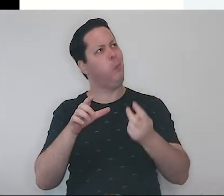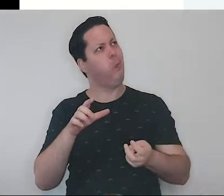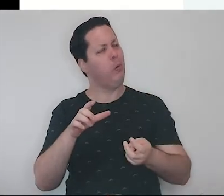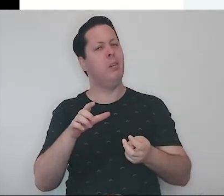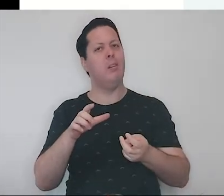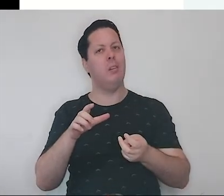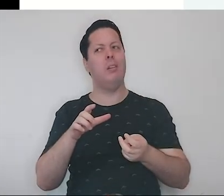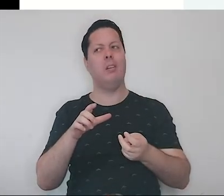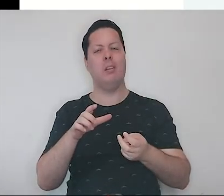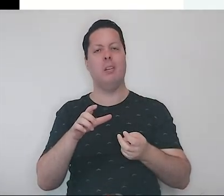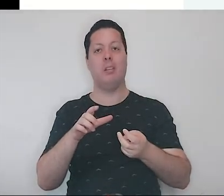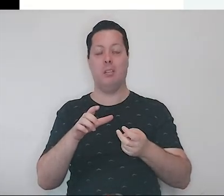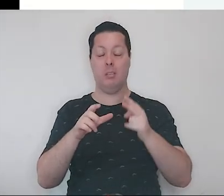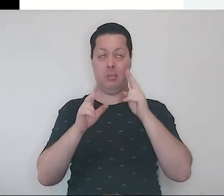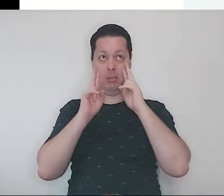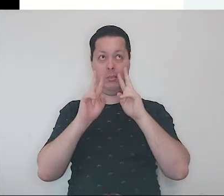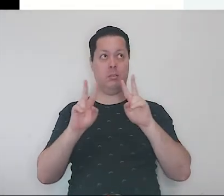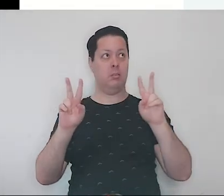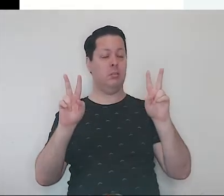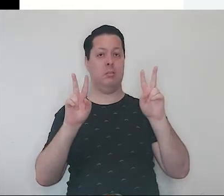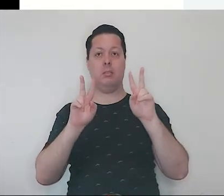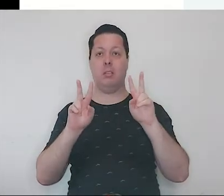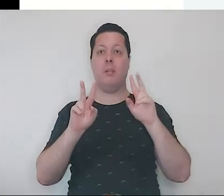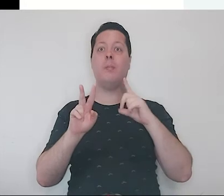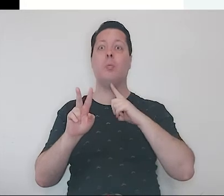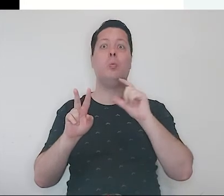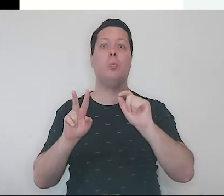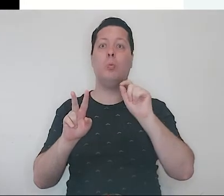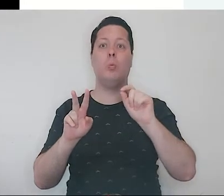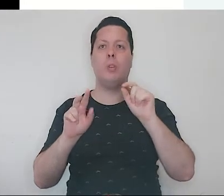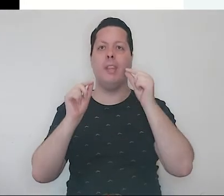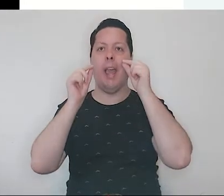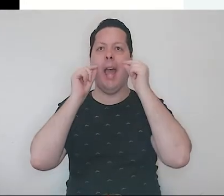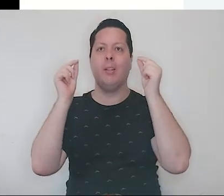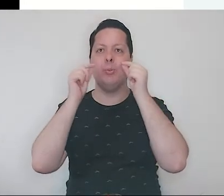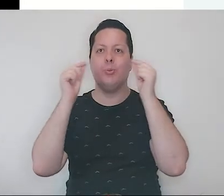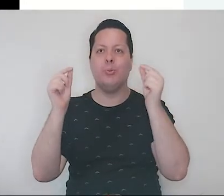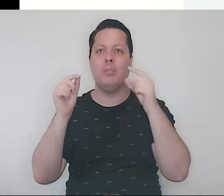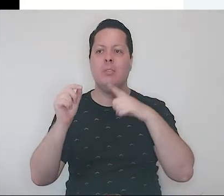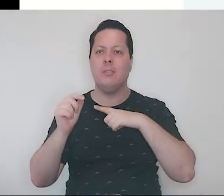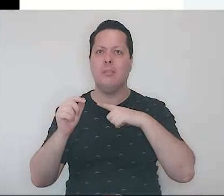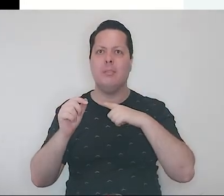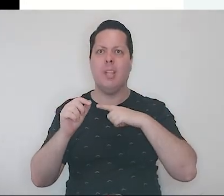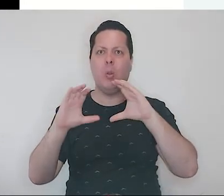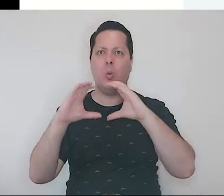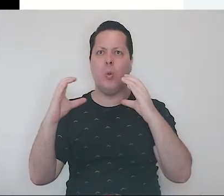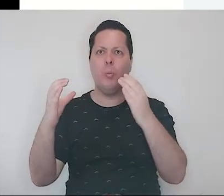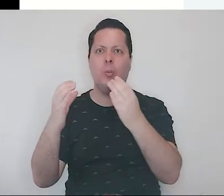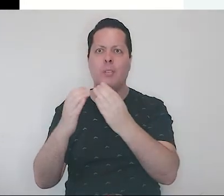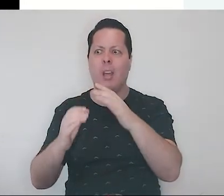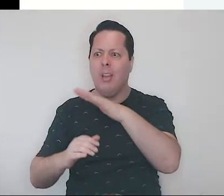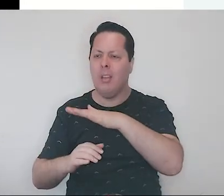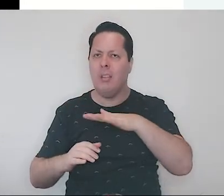dentro do buraco, ele viu uma comunidade de ratinhos, os camundongos, fazendo